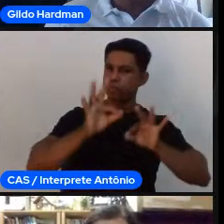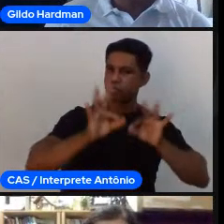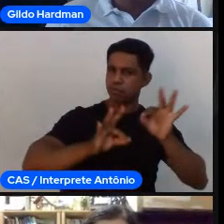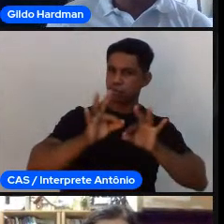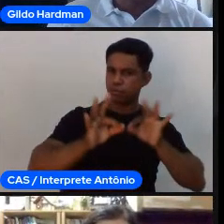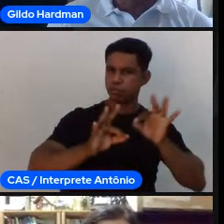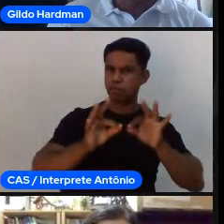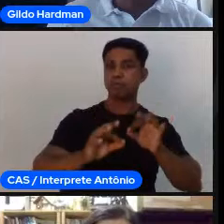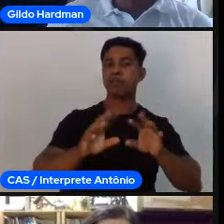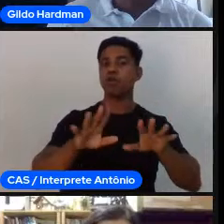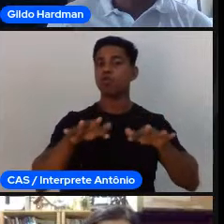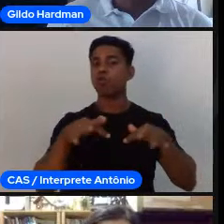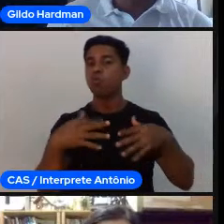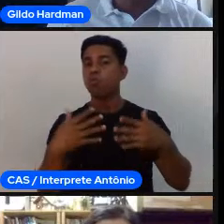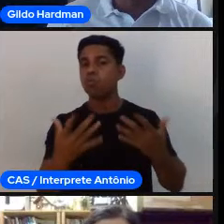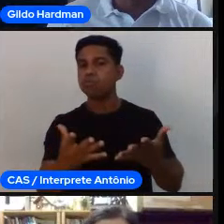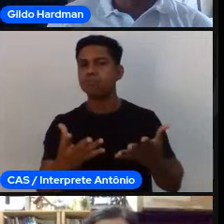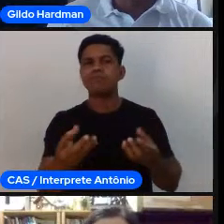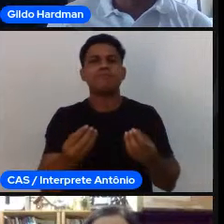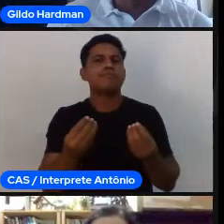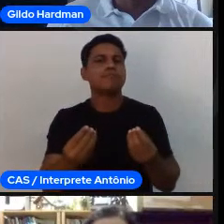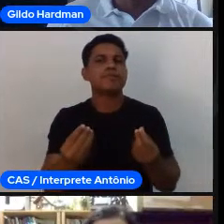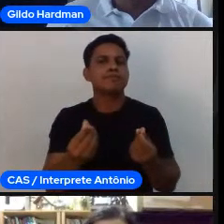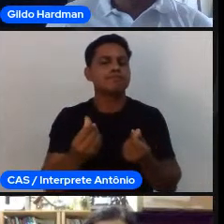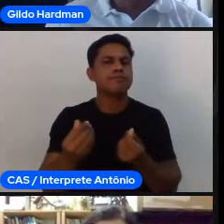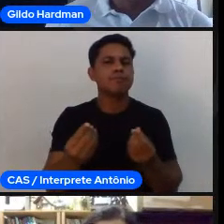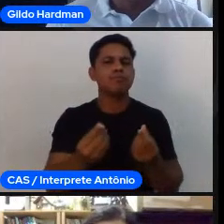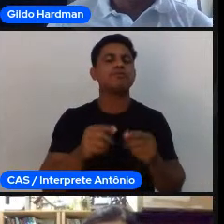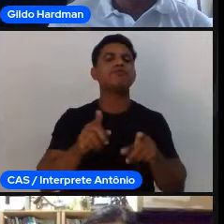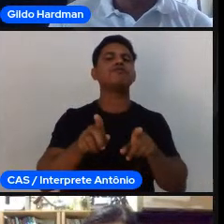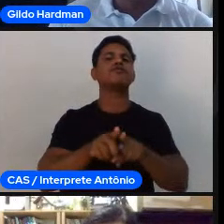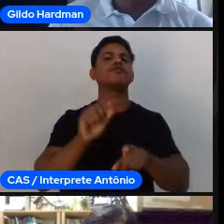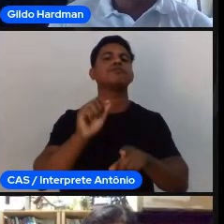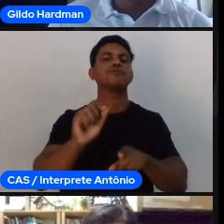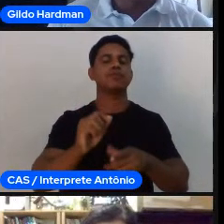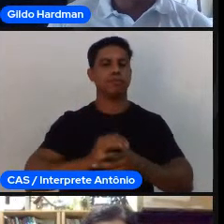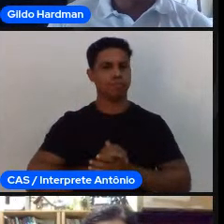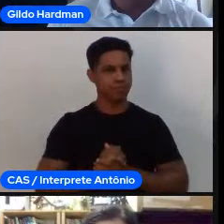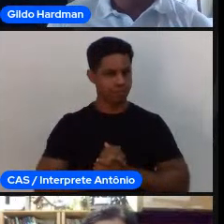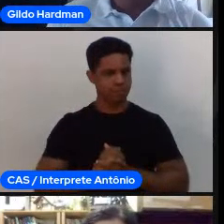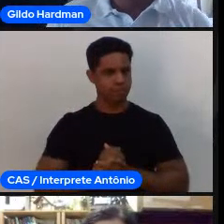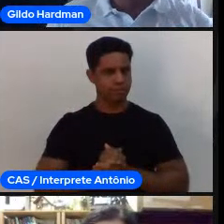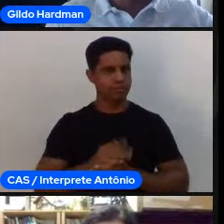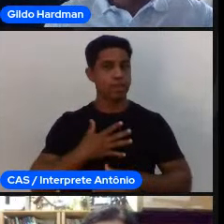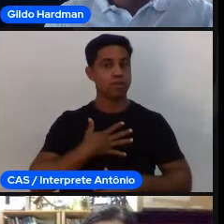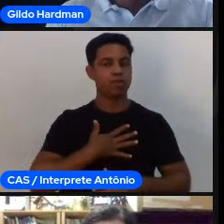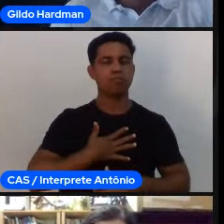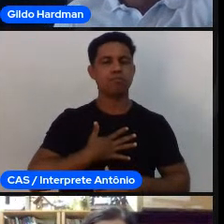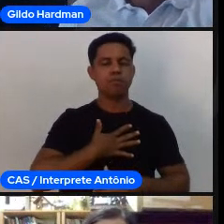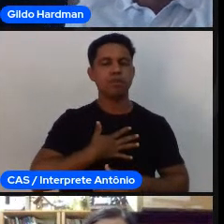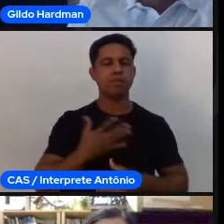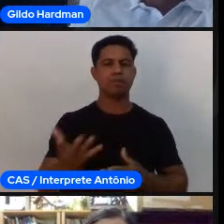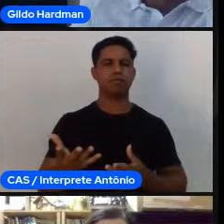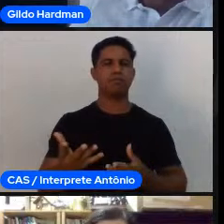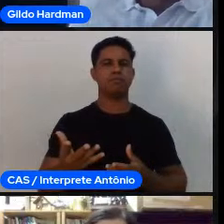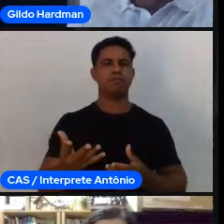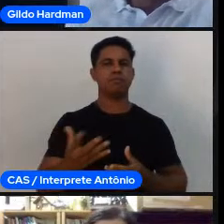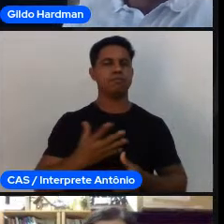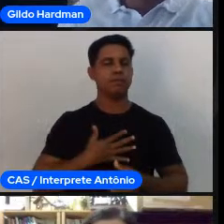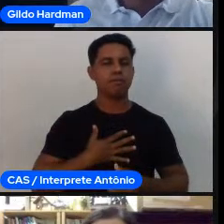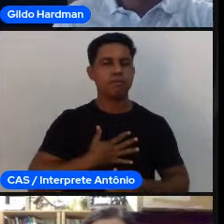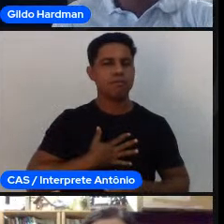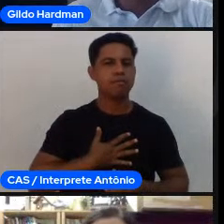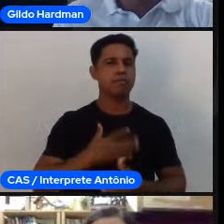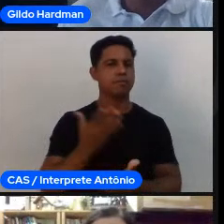modos de comportamento. A gente fala muito desse potencial do esporte, mas será que ele aparece no planejamento de vocês, né?